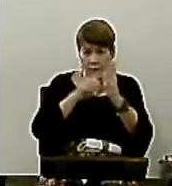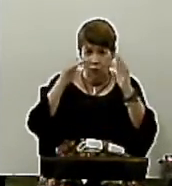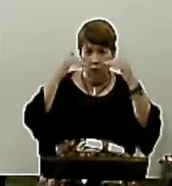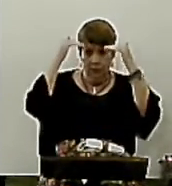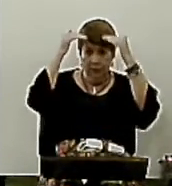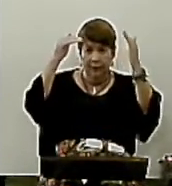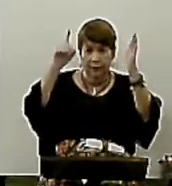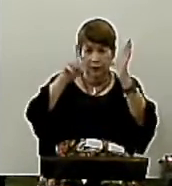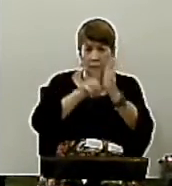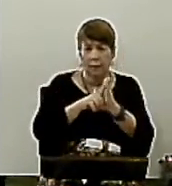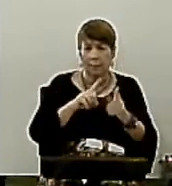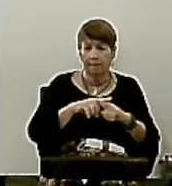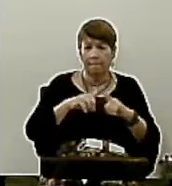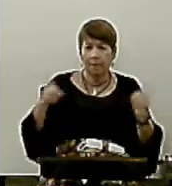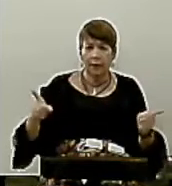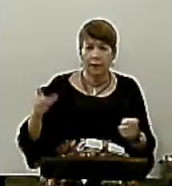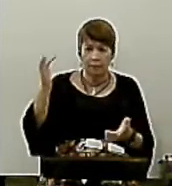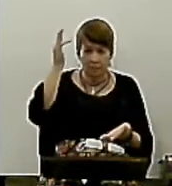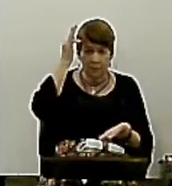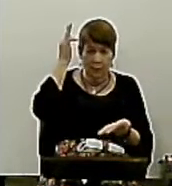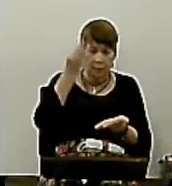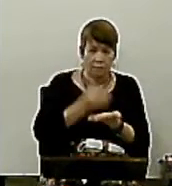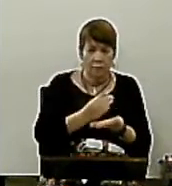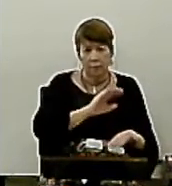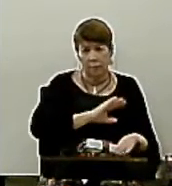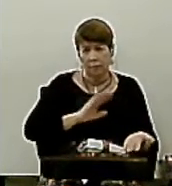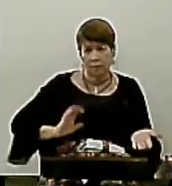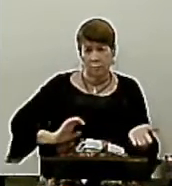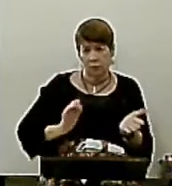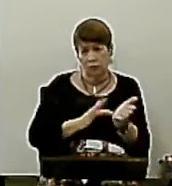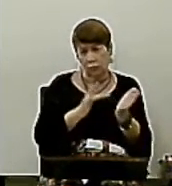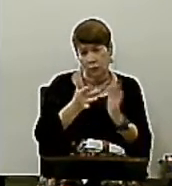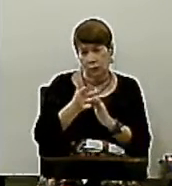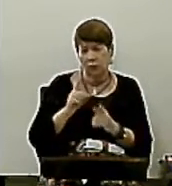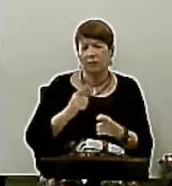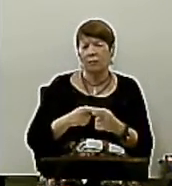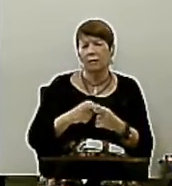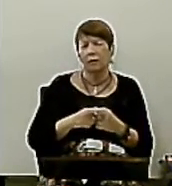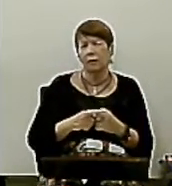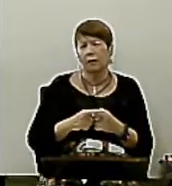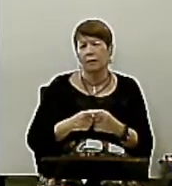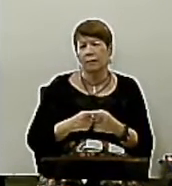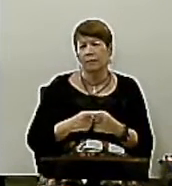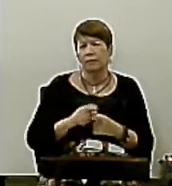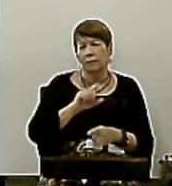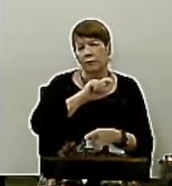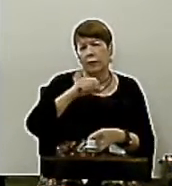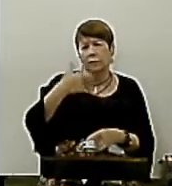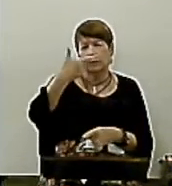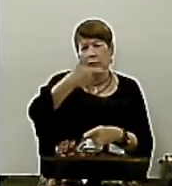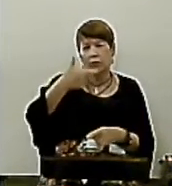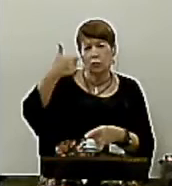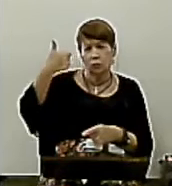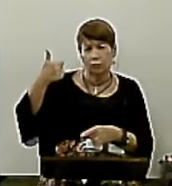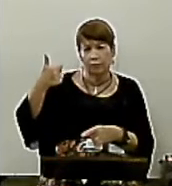a fé em Cristo Jesus, versículo 16. Por quê? Ele diz no verso 21